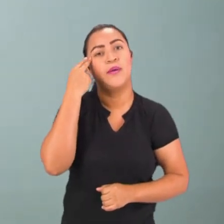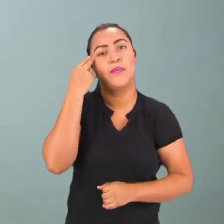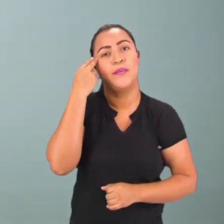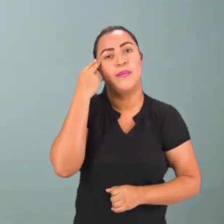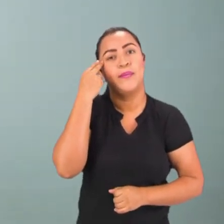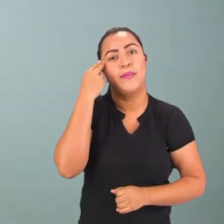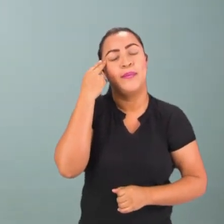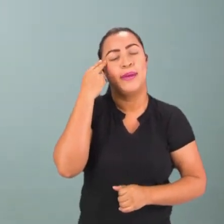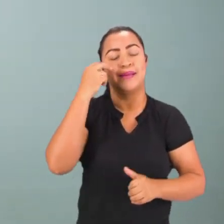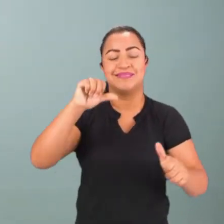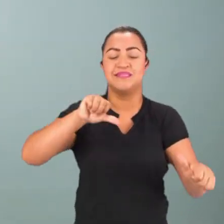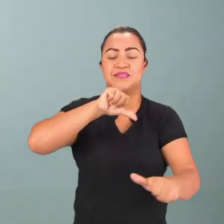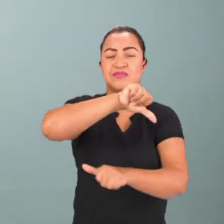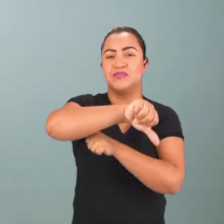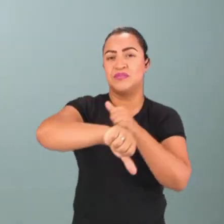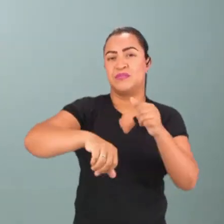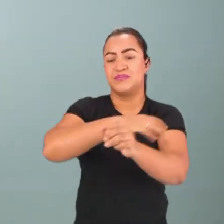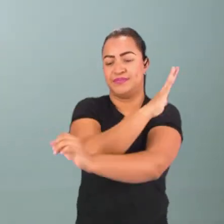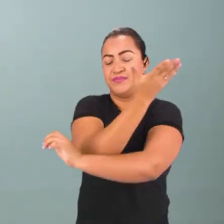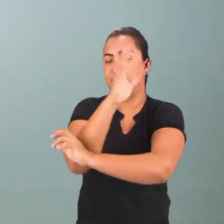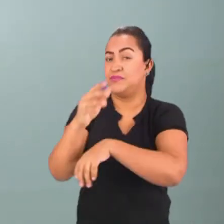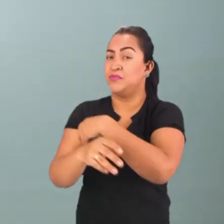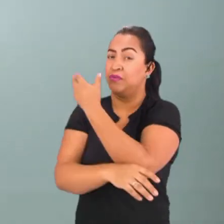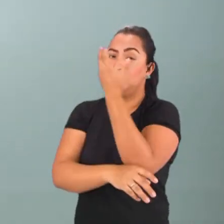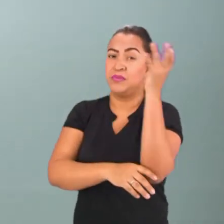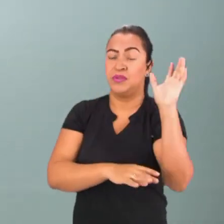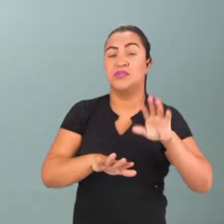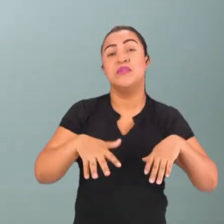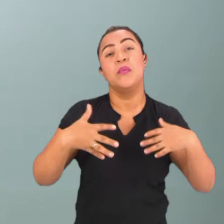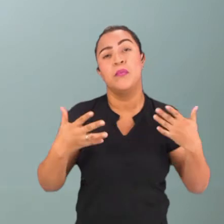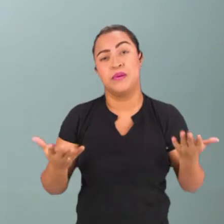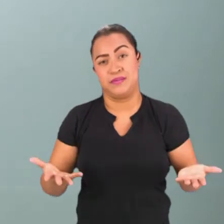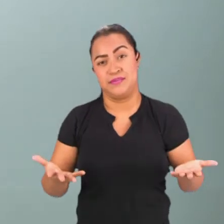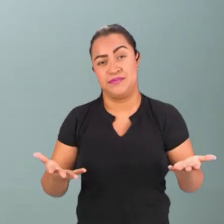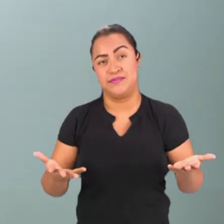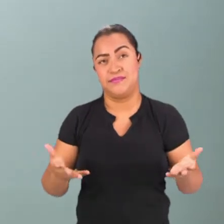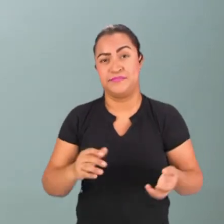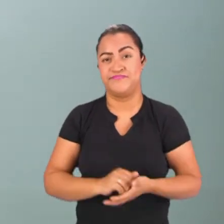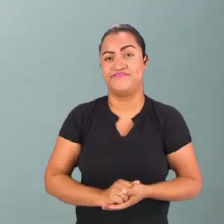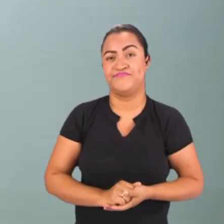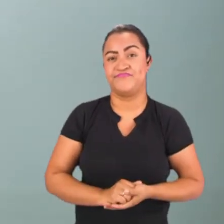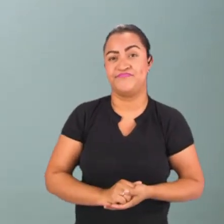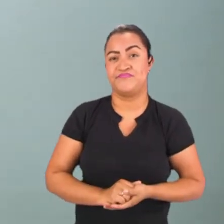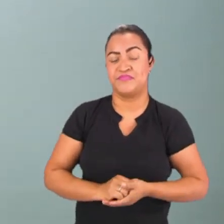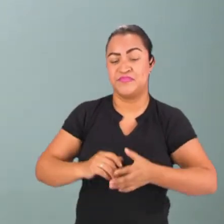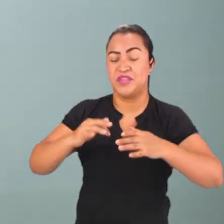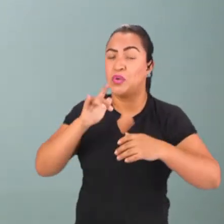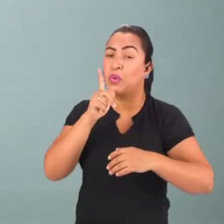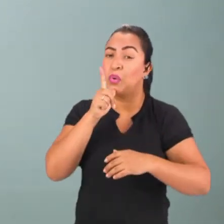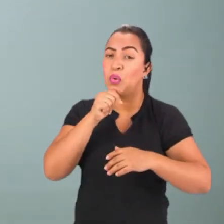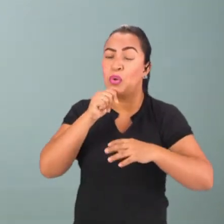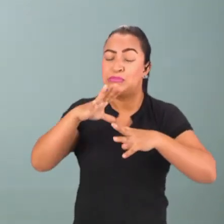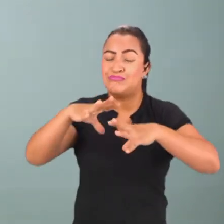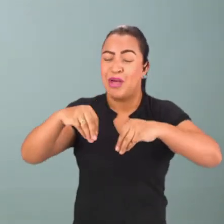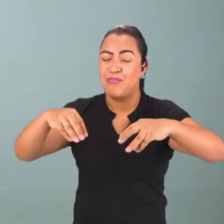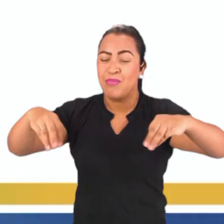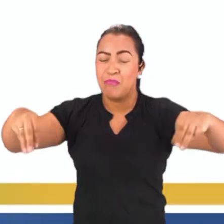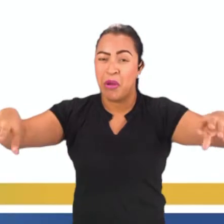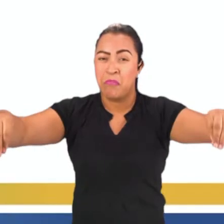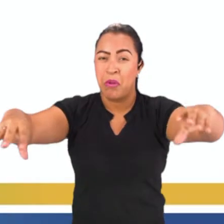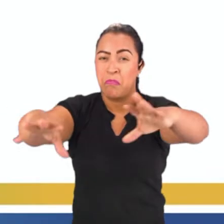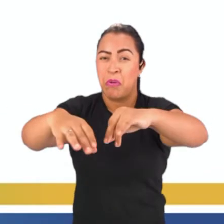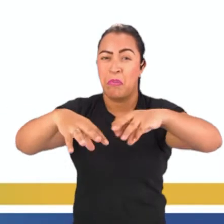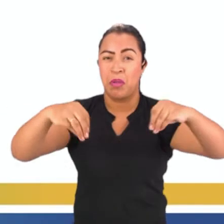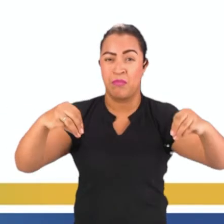alterações, certo? No meio ambiente. Que alterações são essas? Alagamento das vases, aumento no